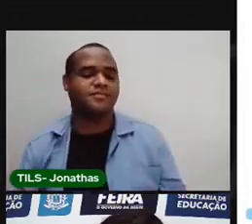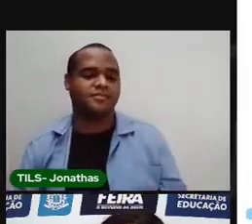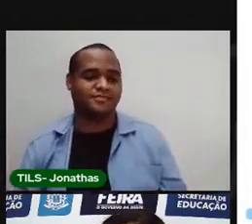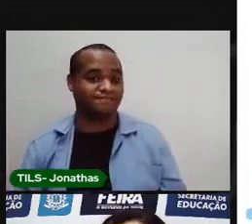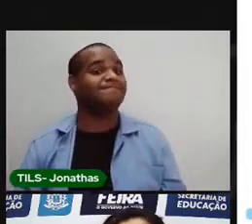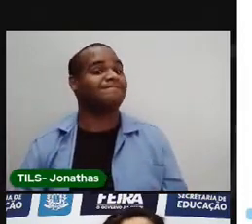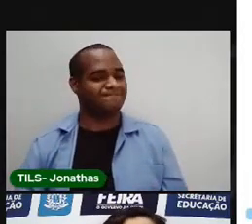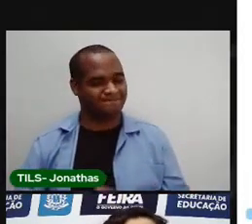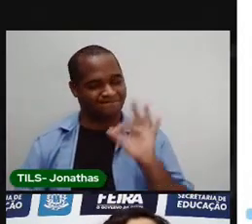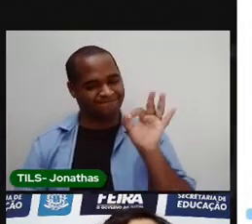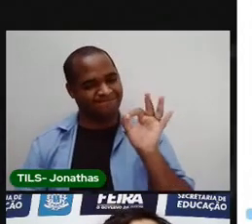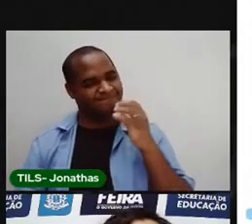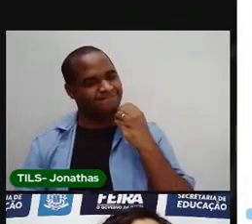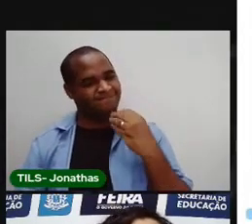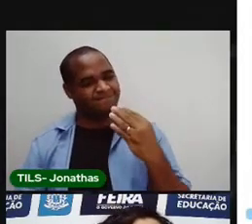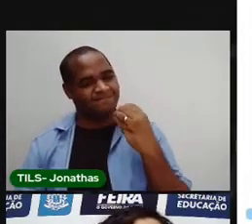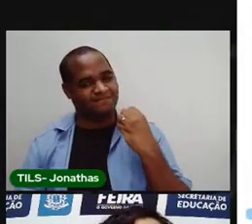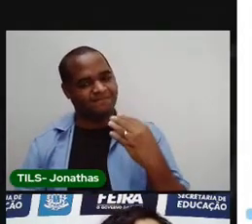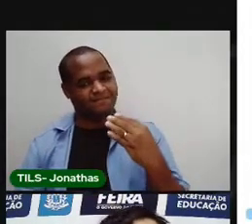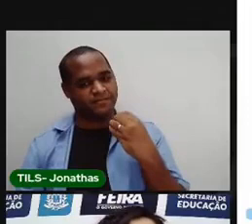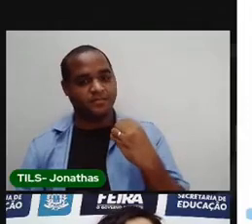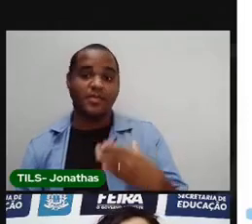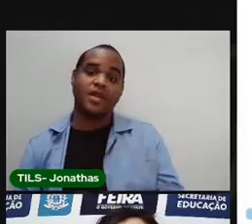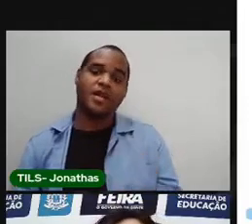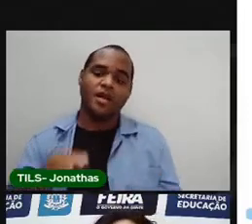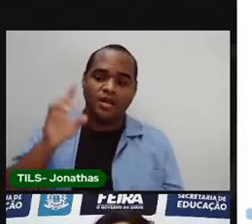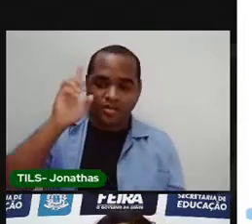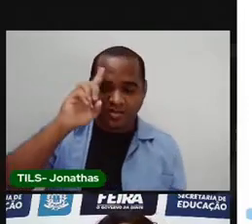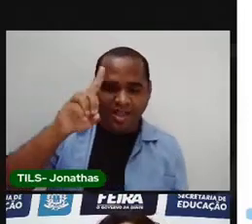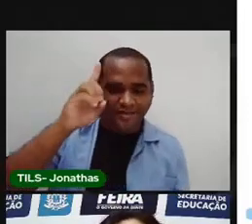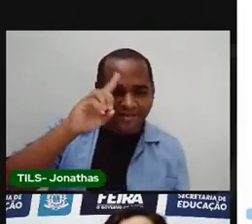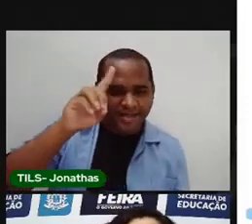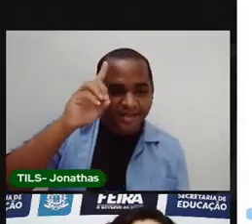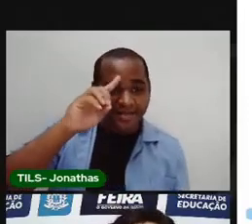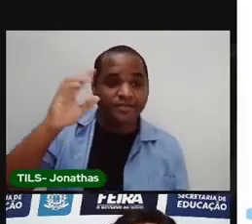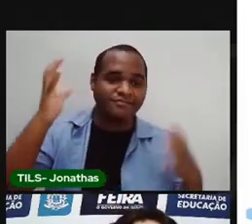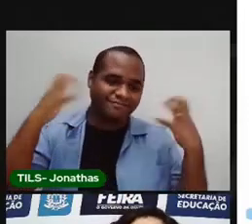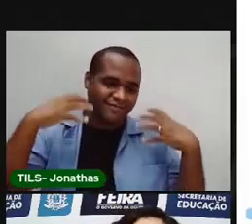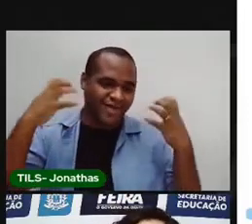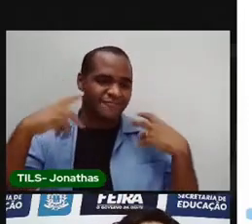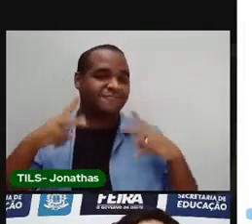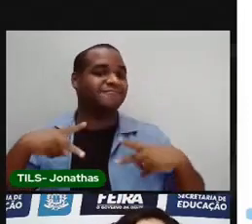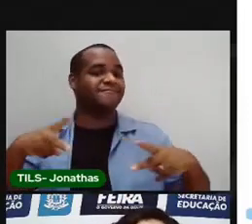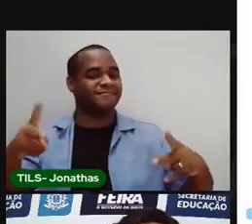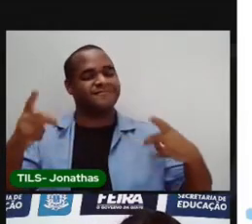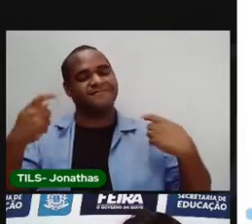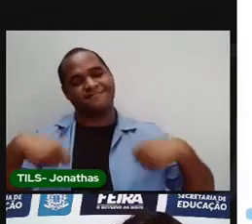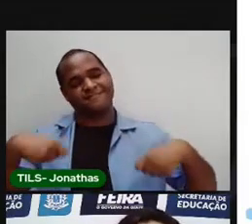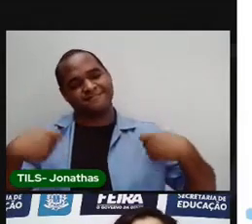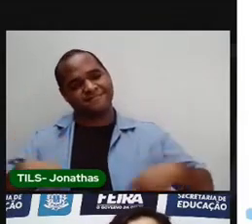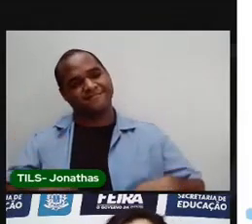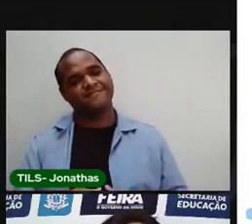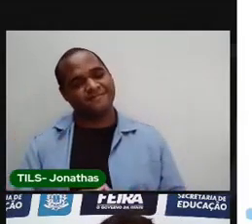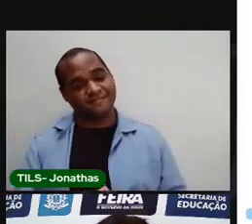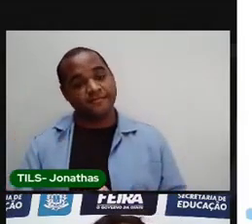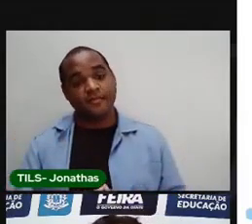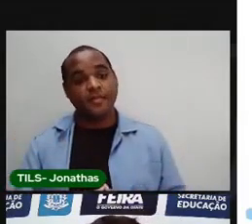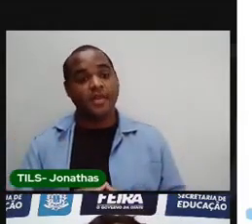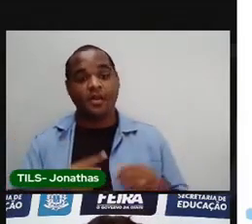Isso mesmo. A gente toma banho diariamente. Aquilo que a gente pratica